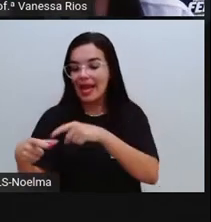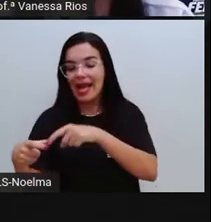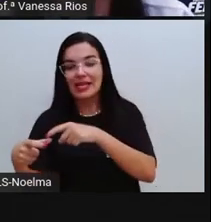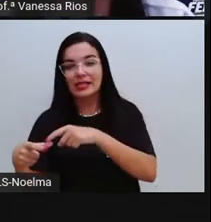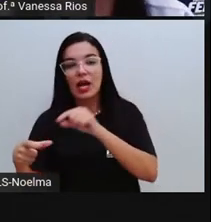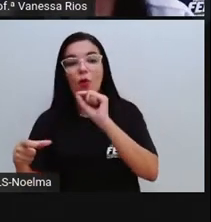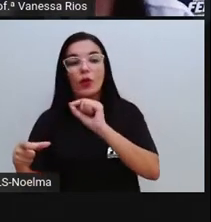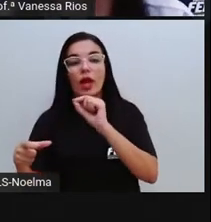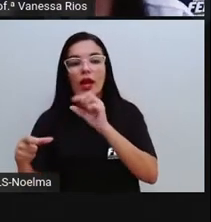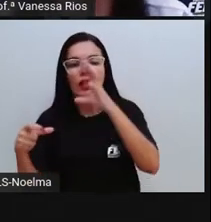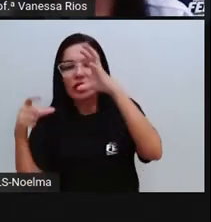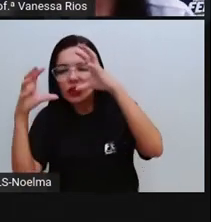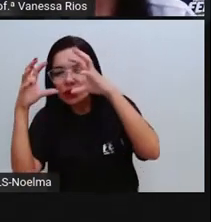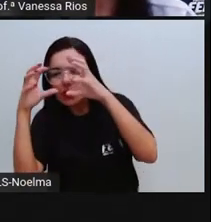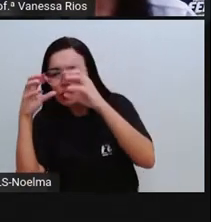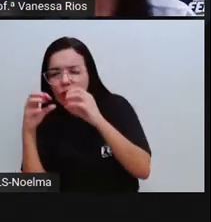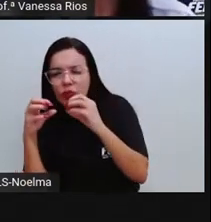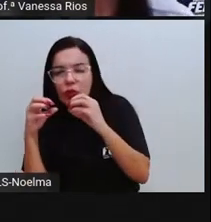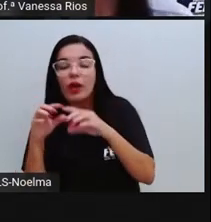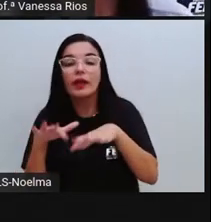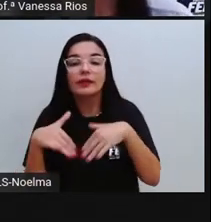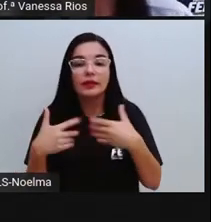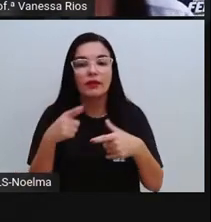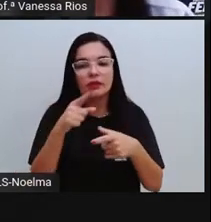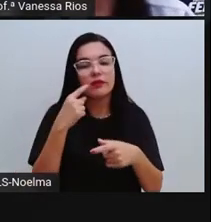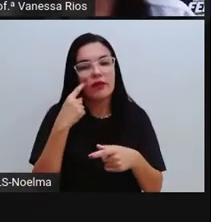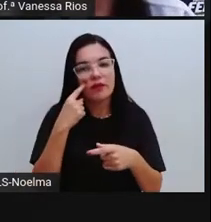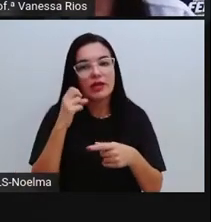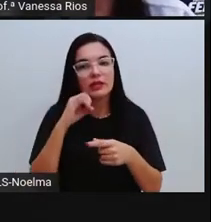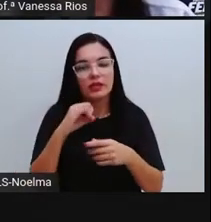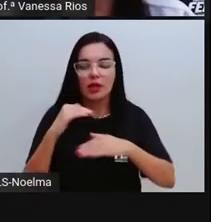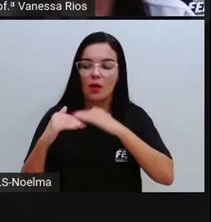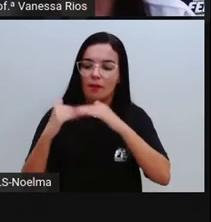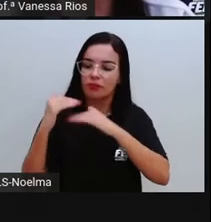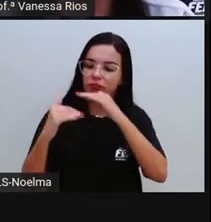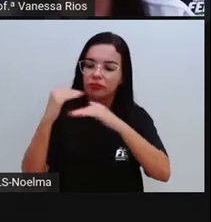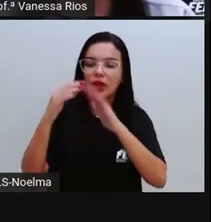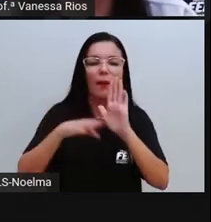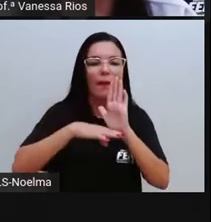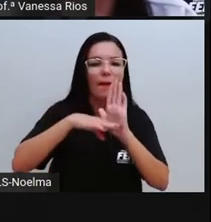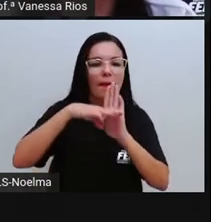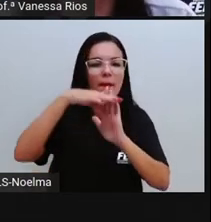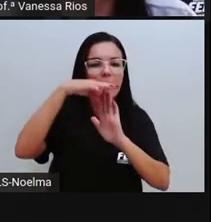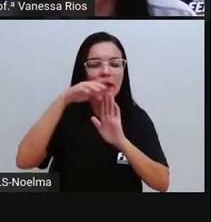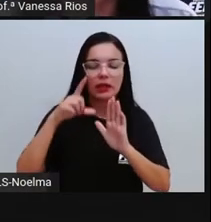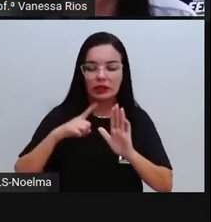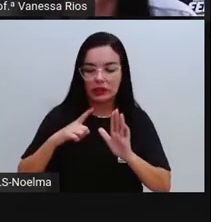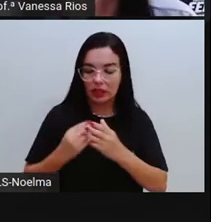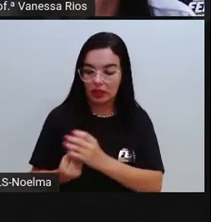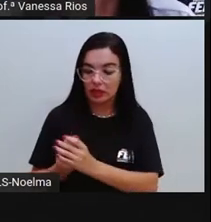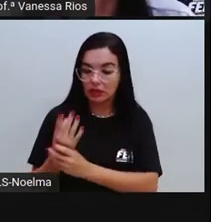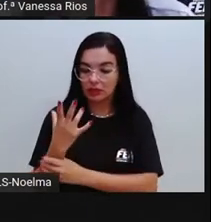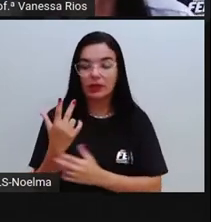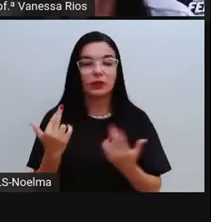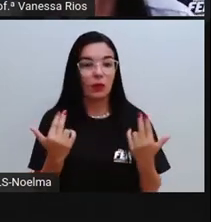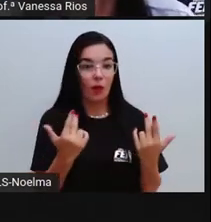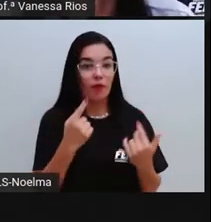a intenção é observar se o processo de desenvolvimento, de crescimento acontece da mesma forma.